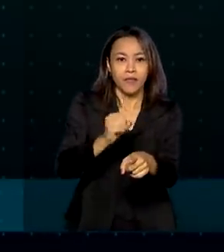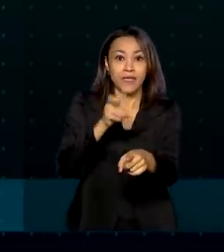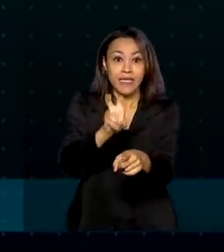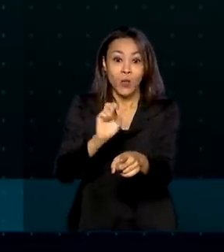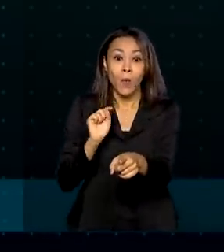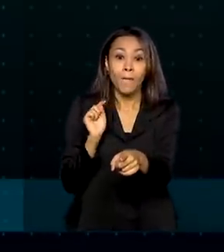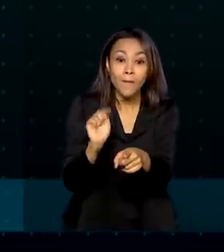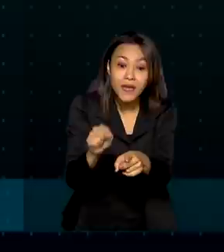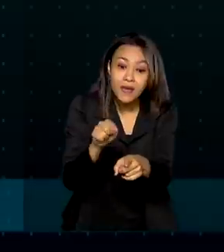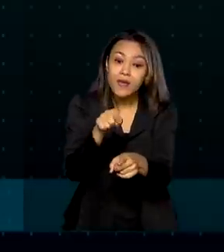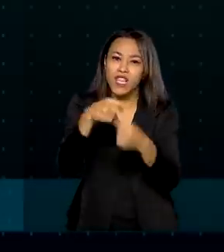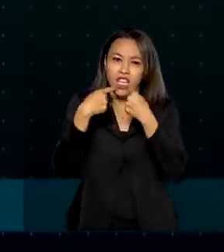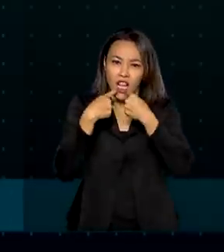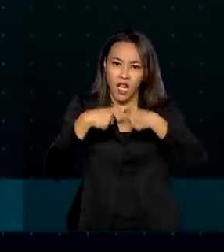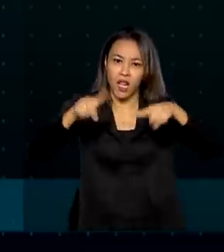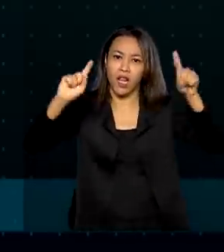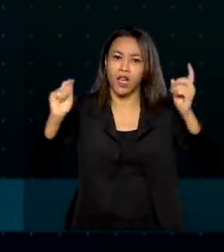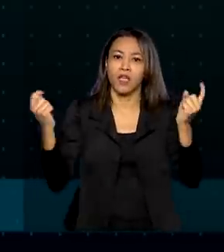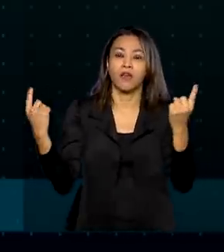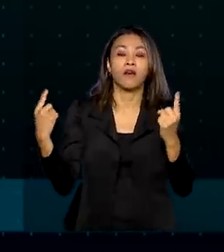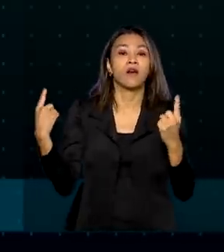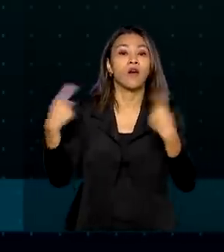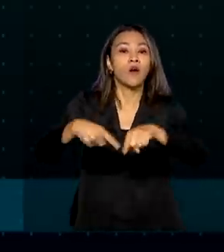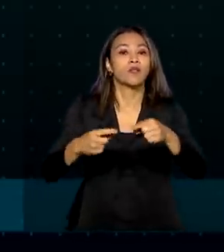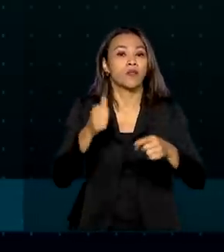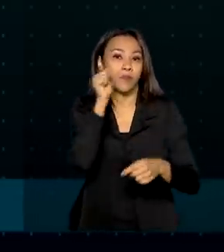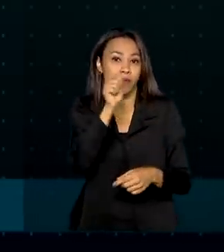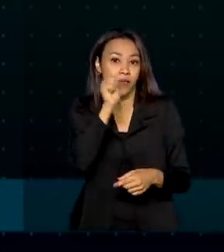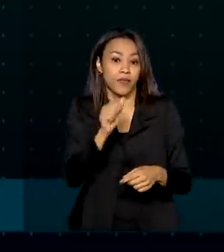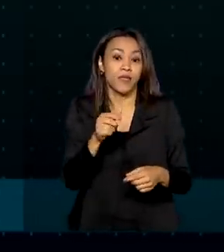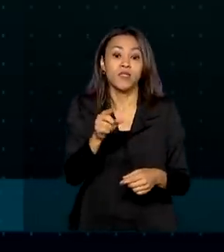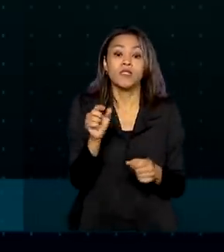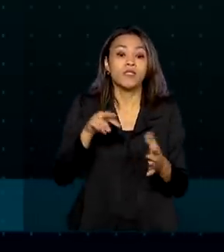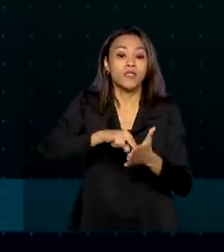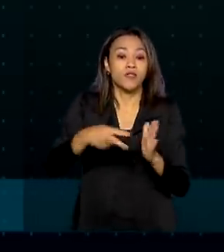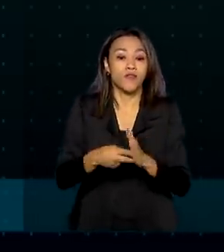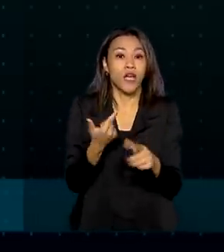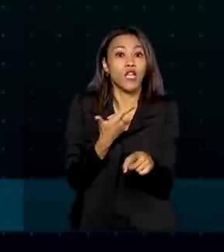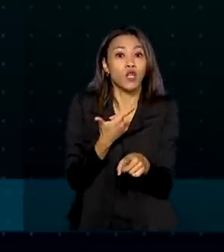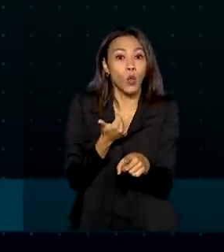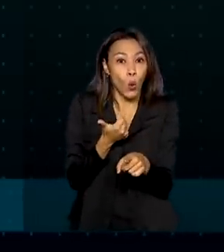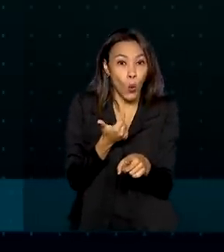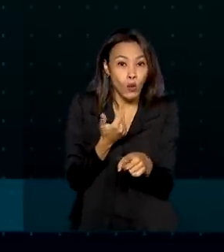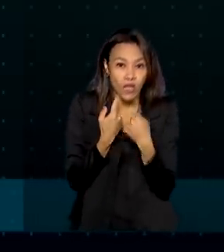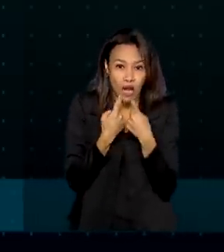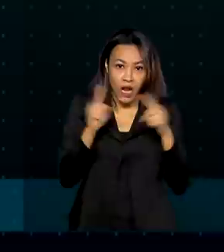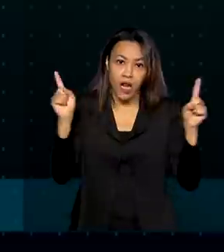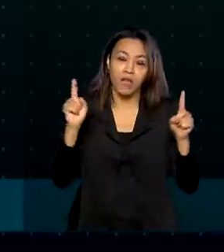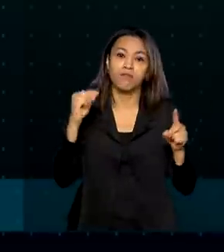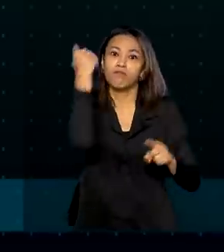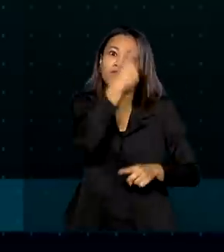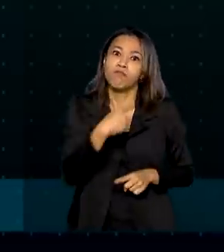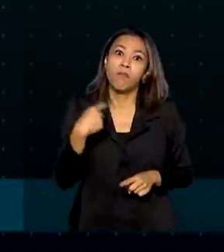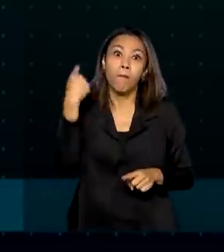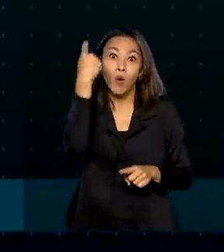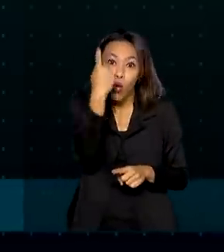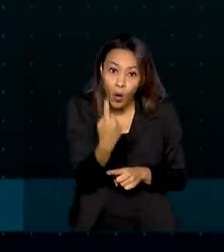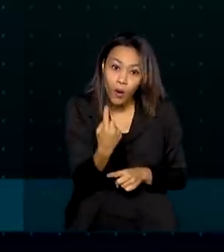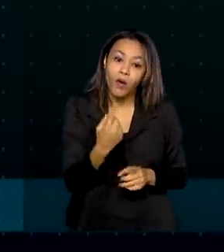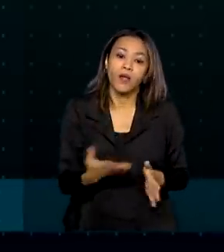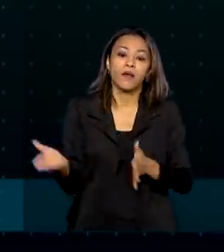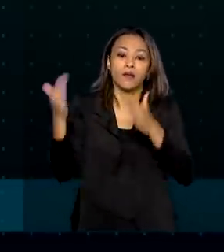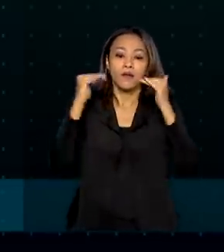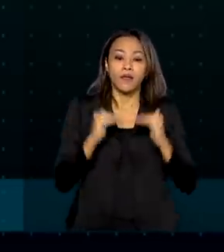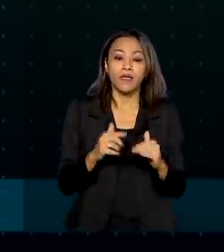denúncias de violência contra a mulher, o que significa cerca de 12 denúncias por hora. Desse total, 72